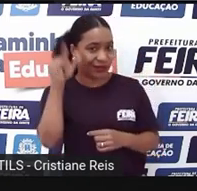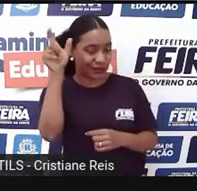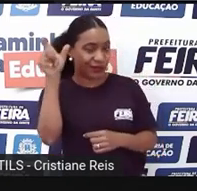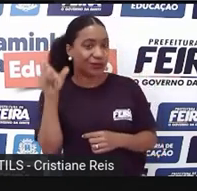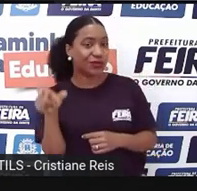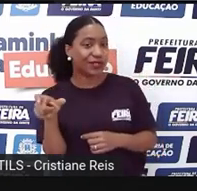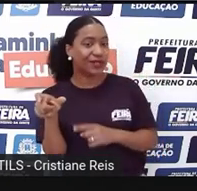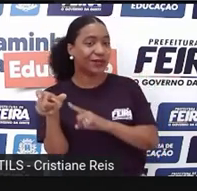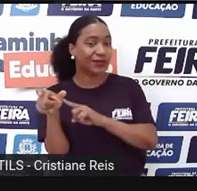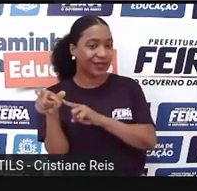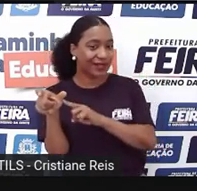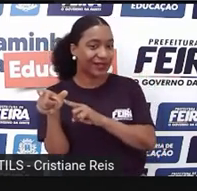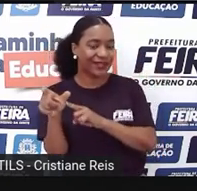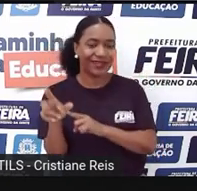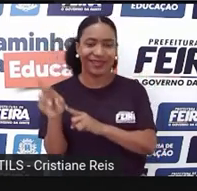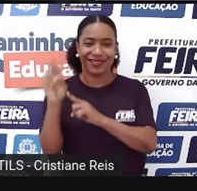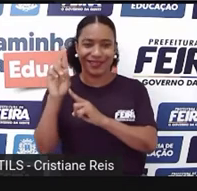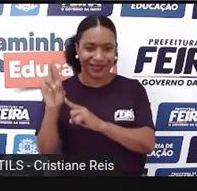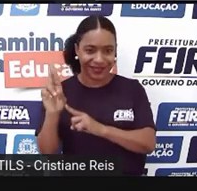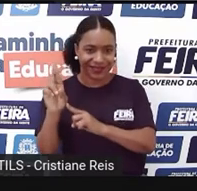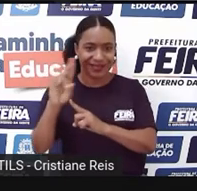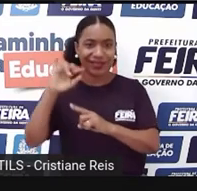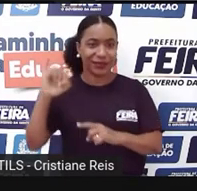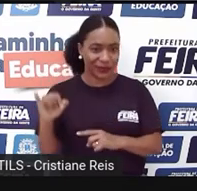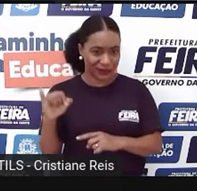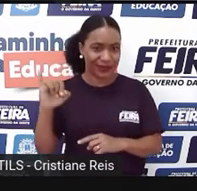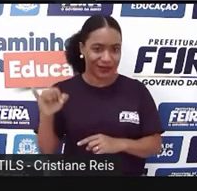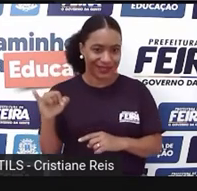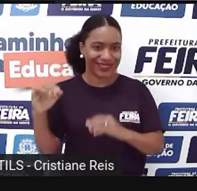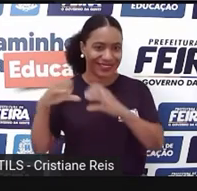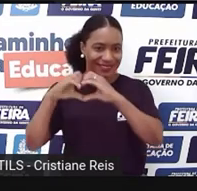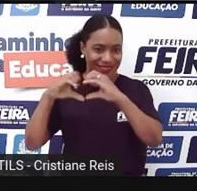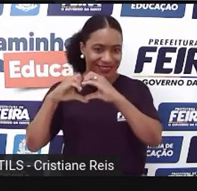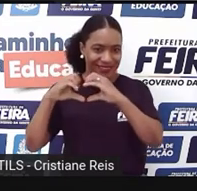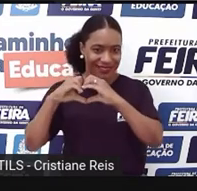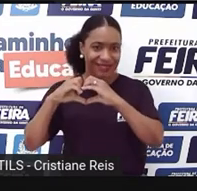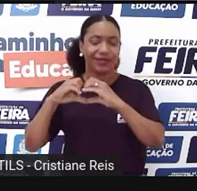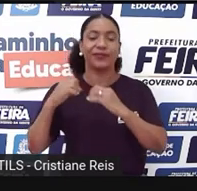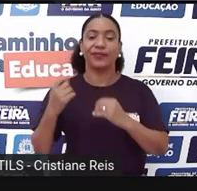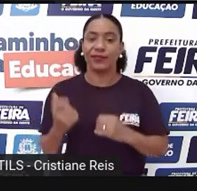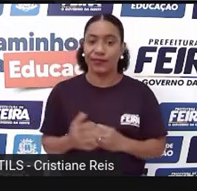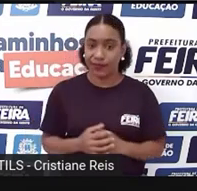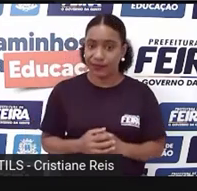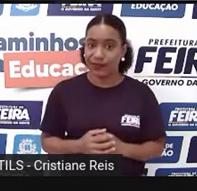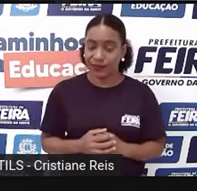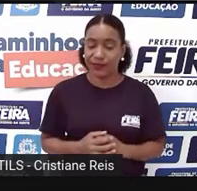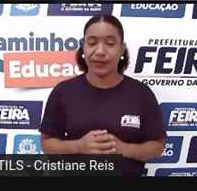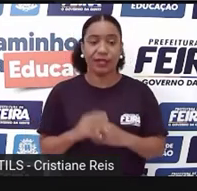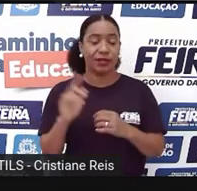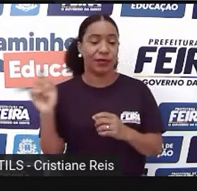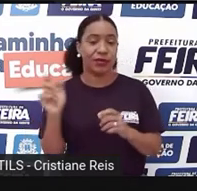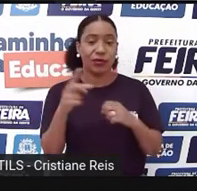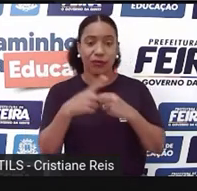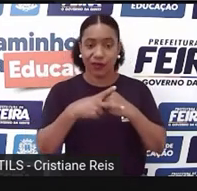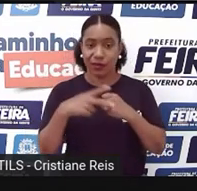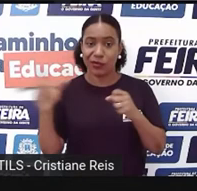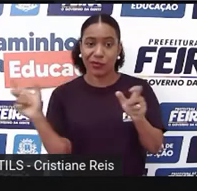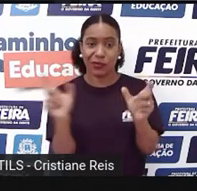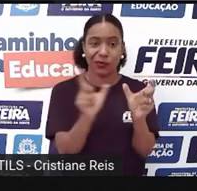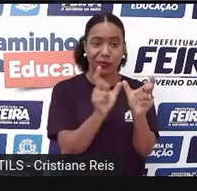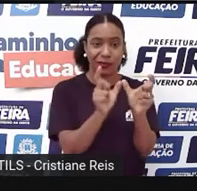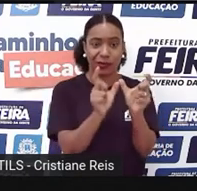And Juliet Auxiliar Que é o verbo auxiliar Que marca Que essa ação Aconteceu no futuro